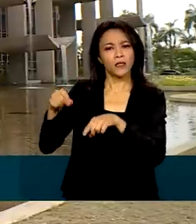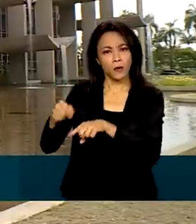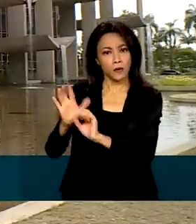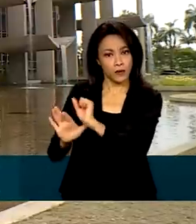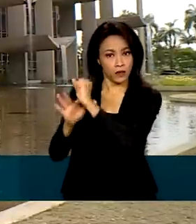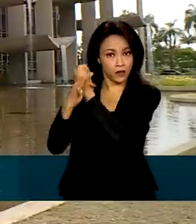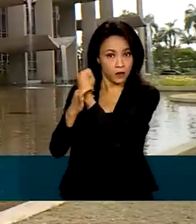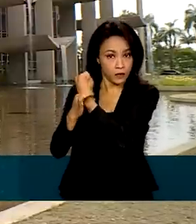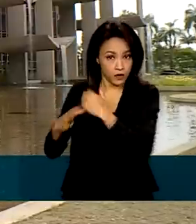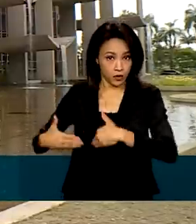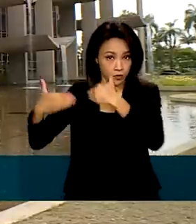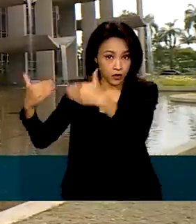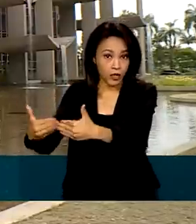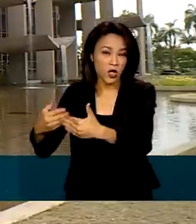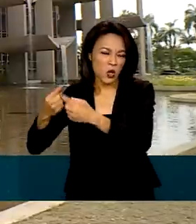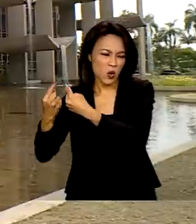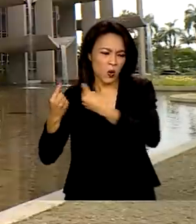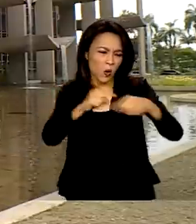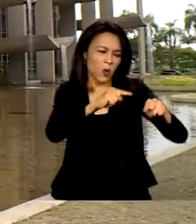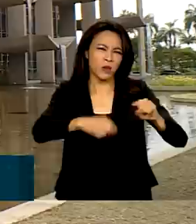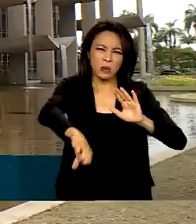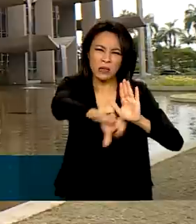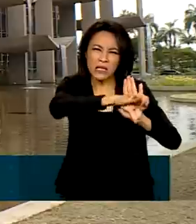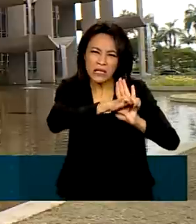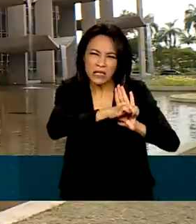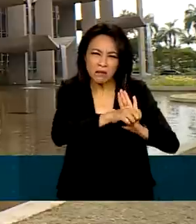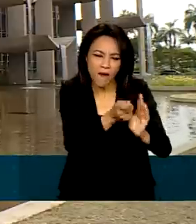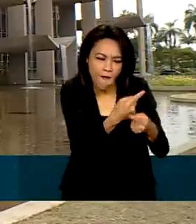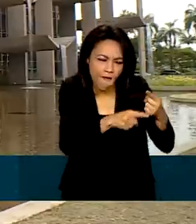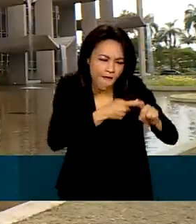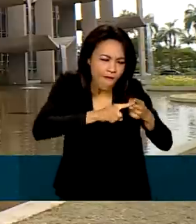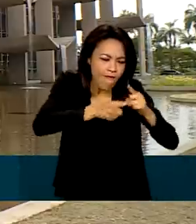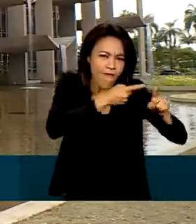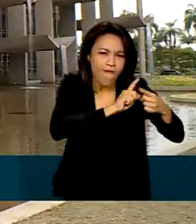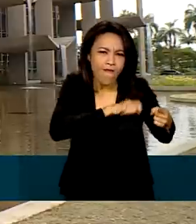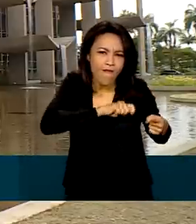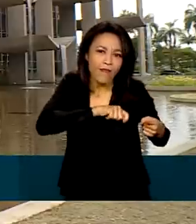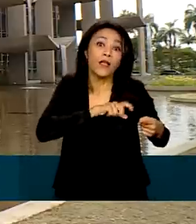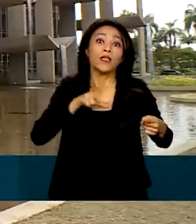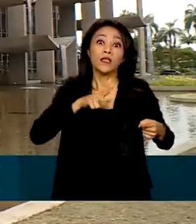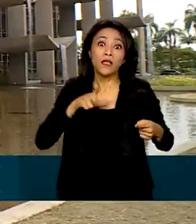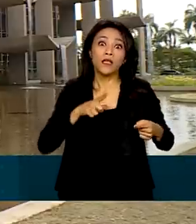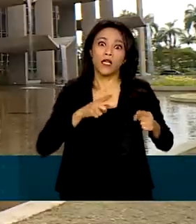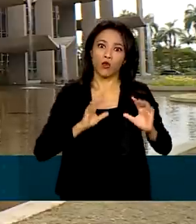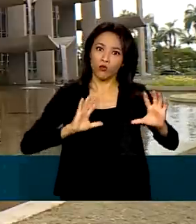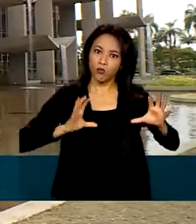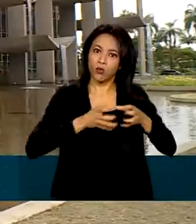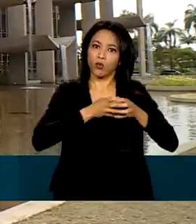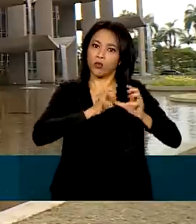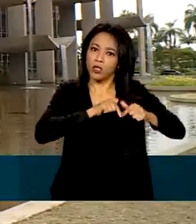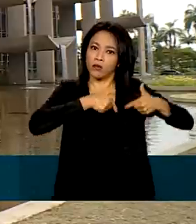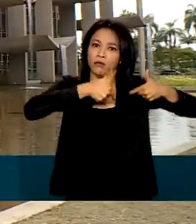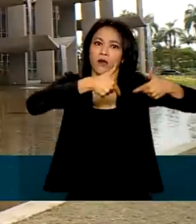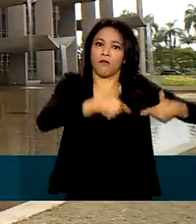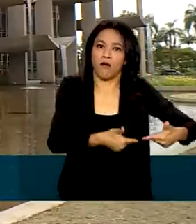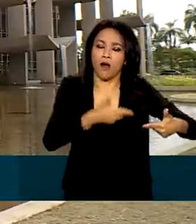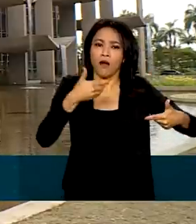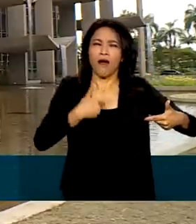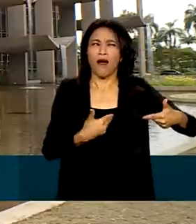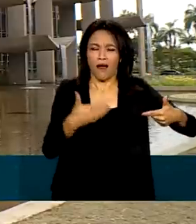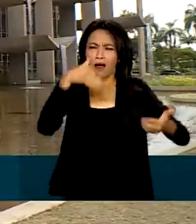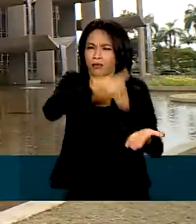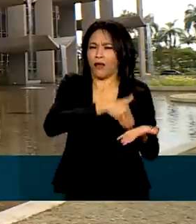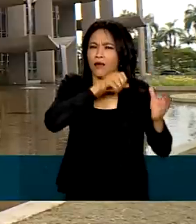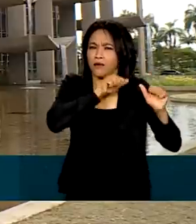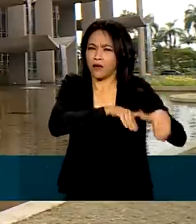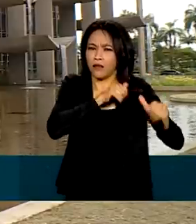Segurança Pública para o combate ao crime organizado, está a Operação Horus. Até setembro deste ano, mais de